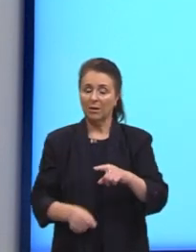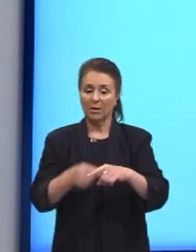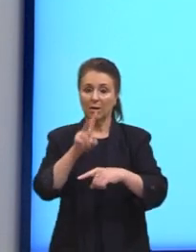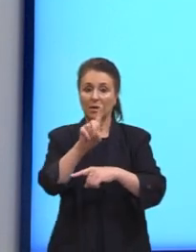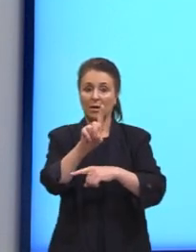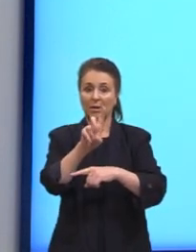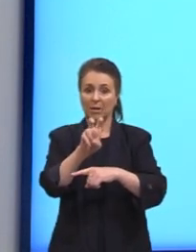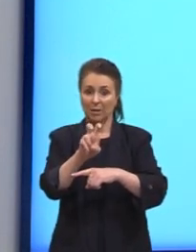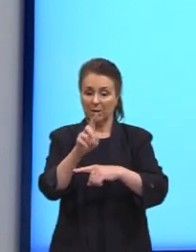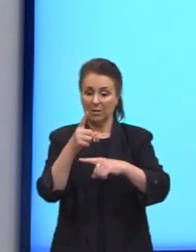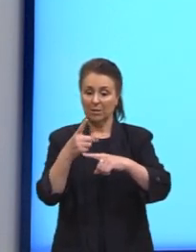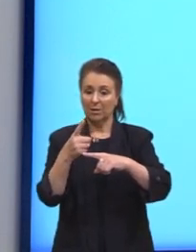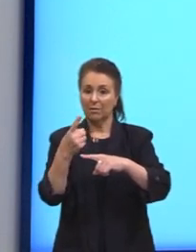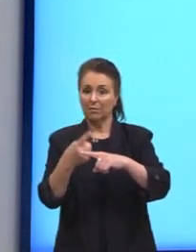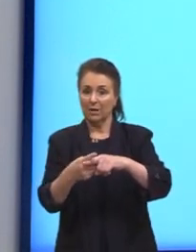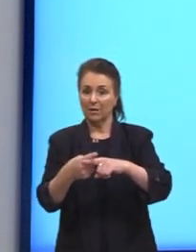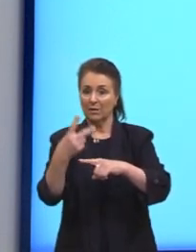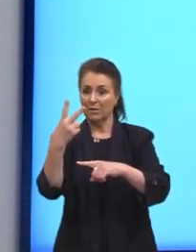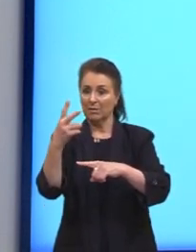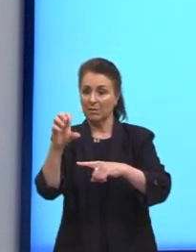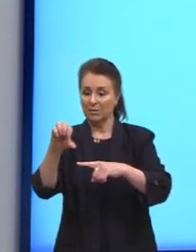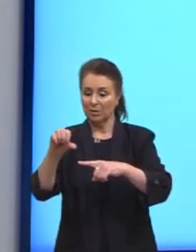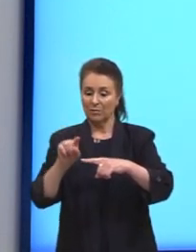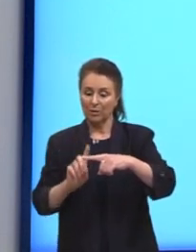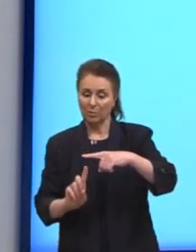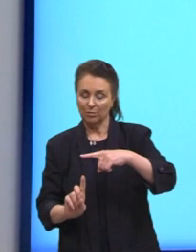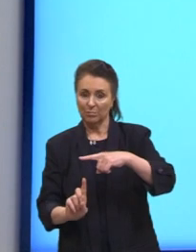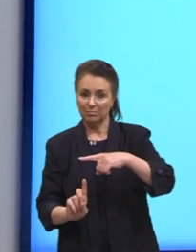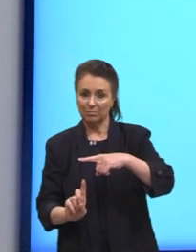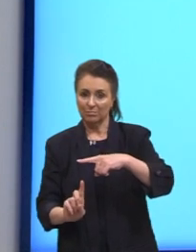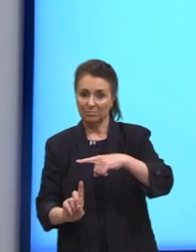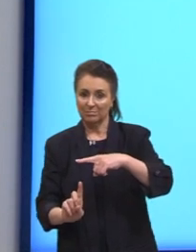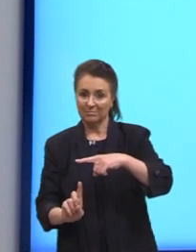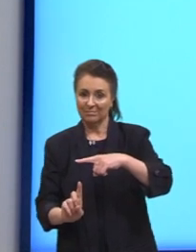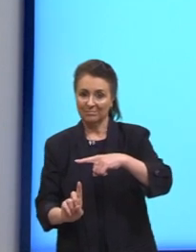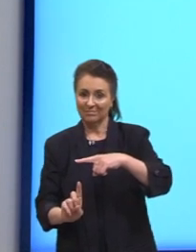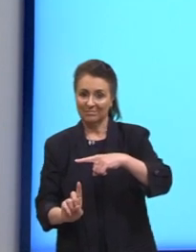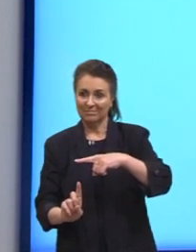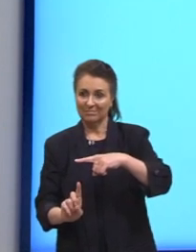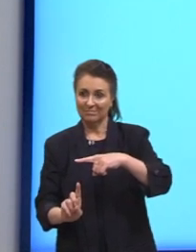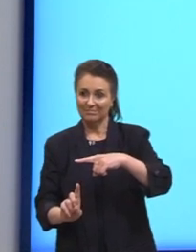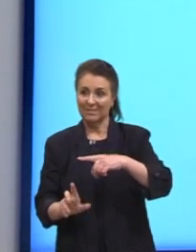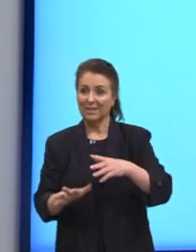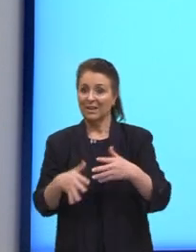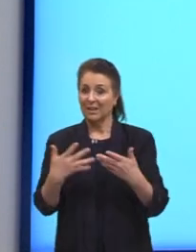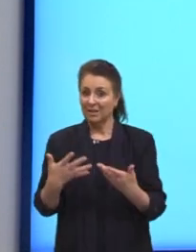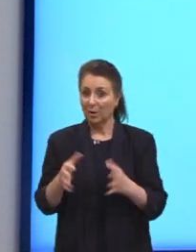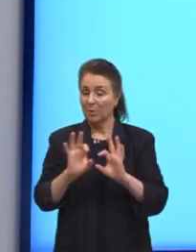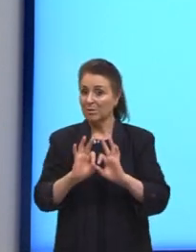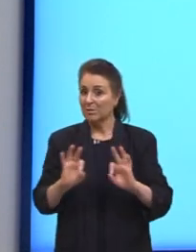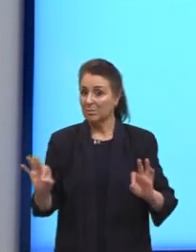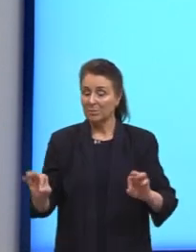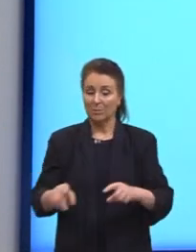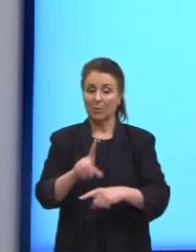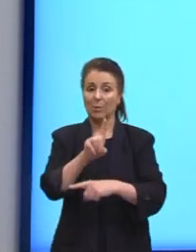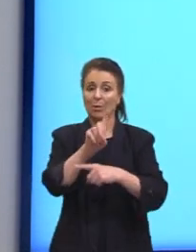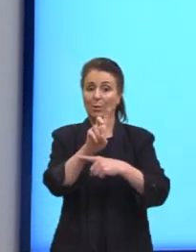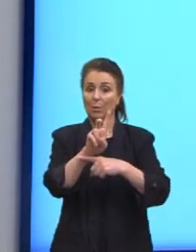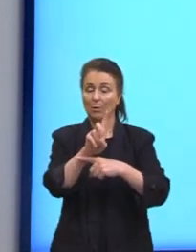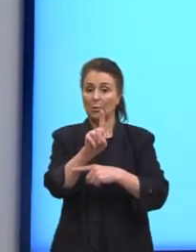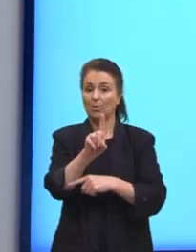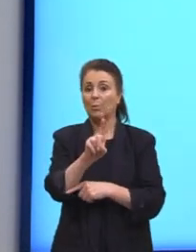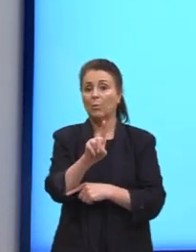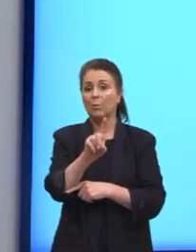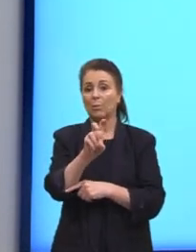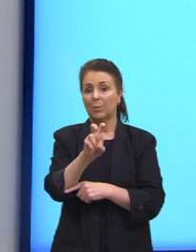15 vezes 29 e no denominador restou somente 1. Então, simplesmente multiplicamos, né? A